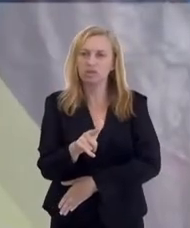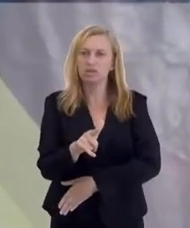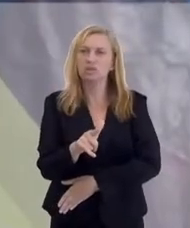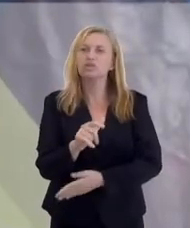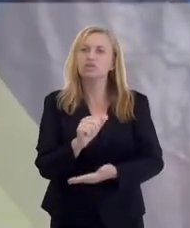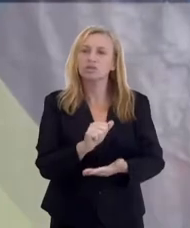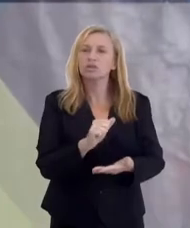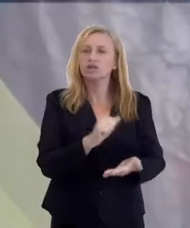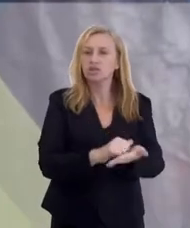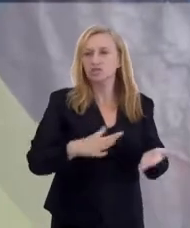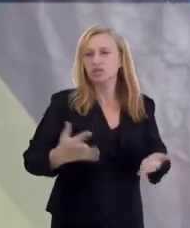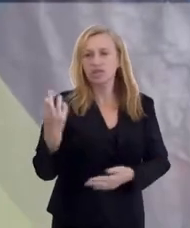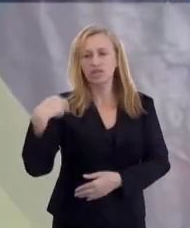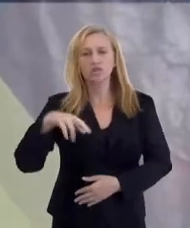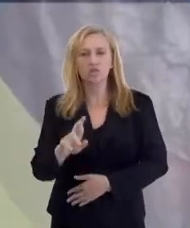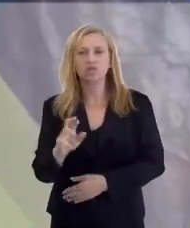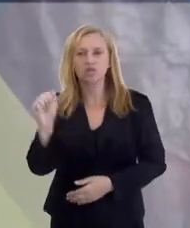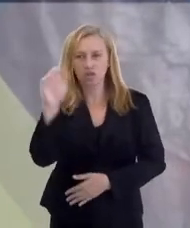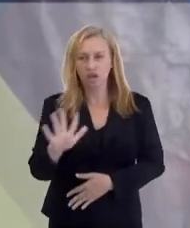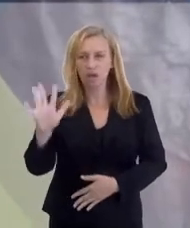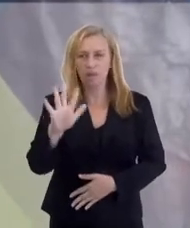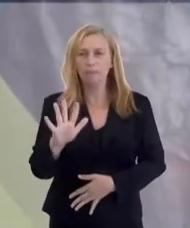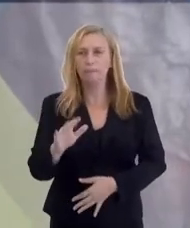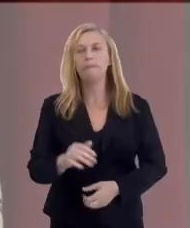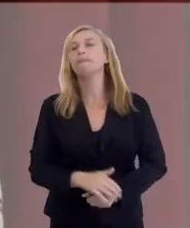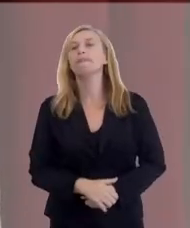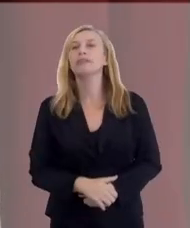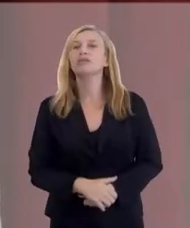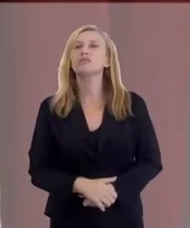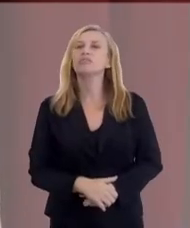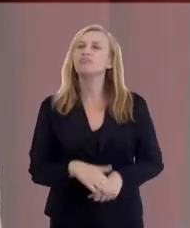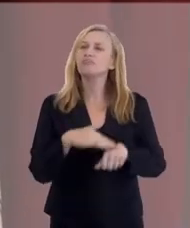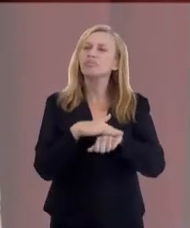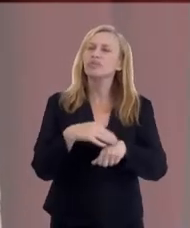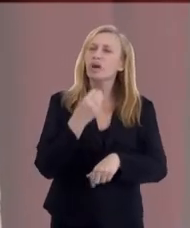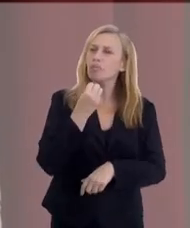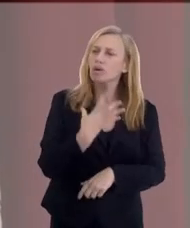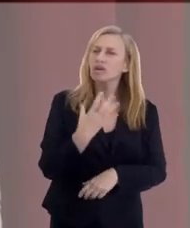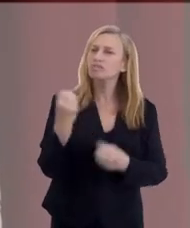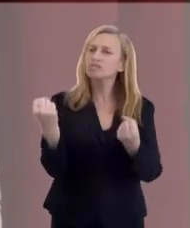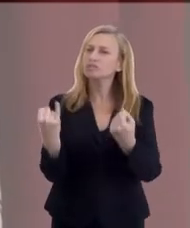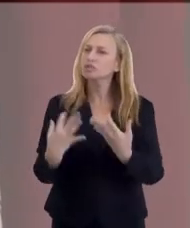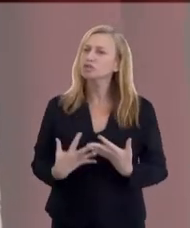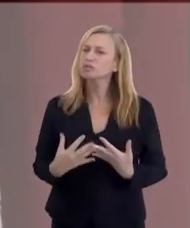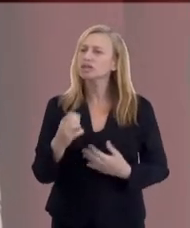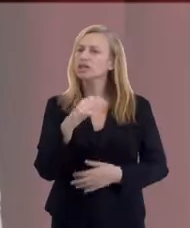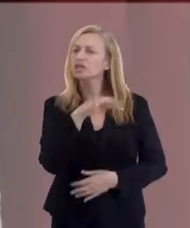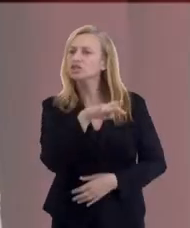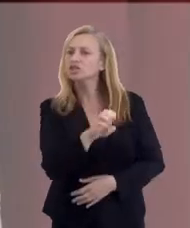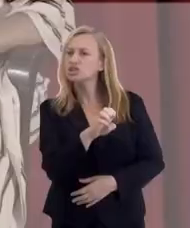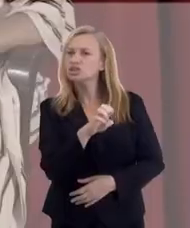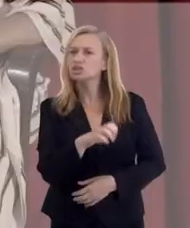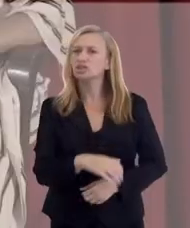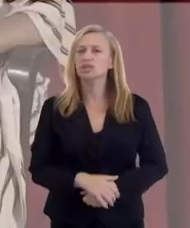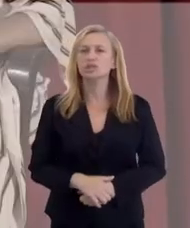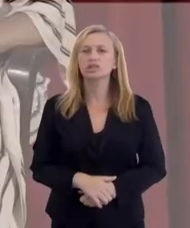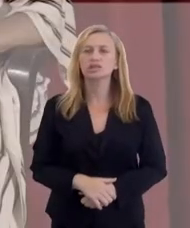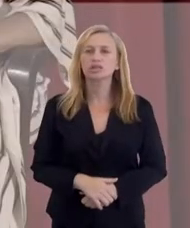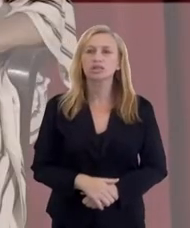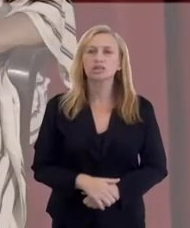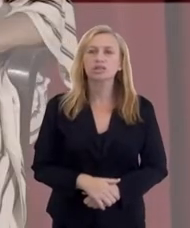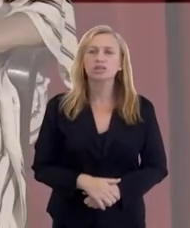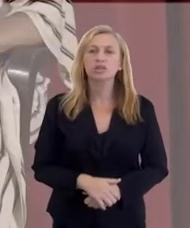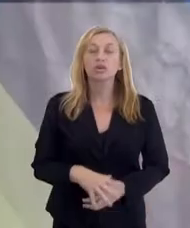para a atividade religiosa, de modo geral. Então, para a gente começar bem, explica para a gente, Alexandre, o que é o